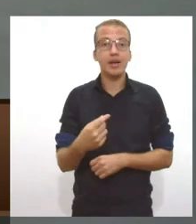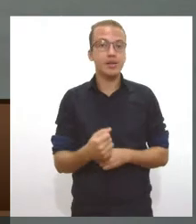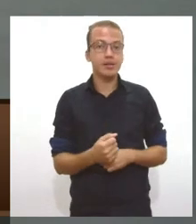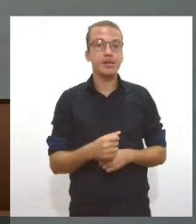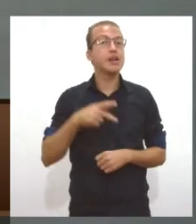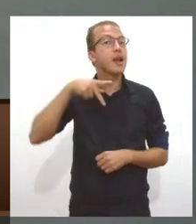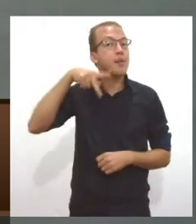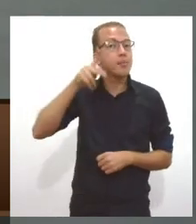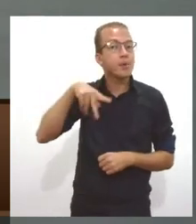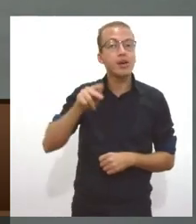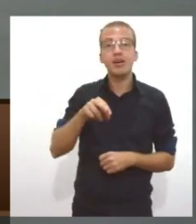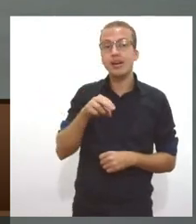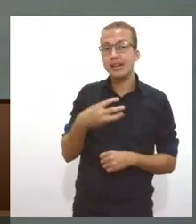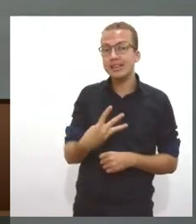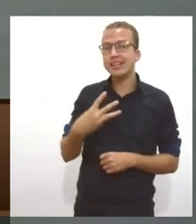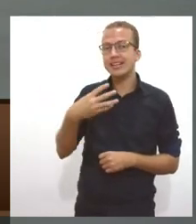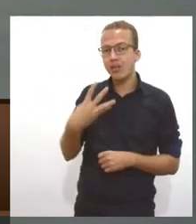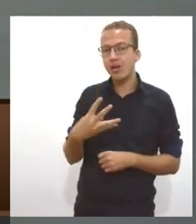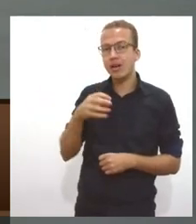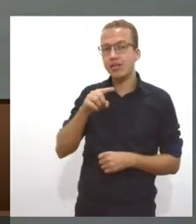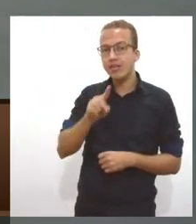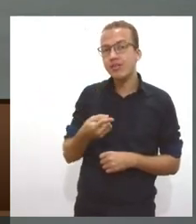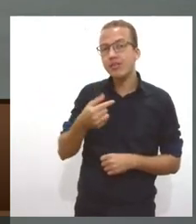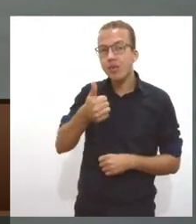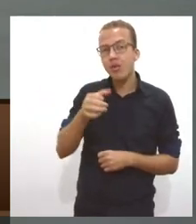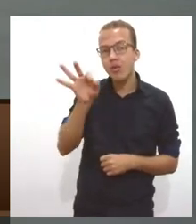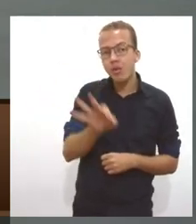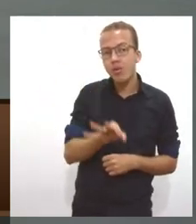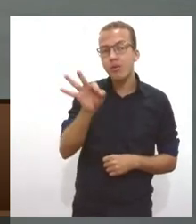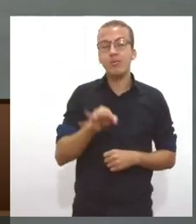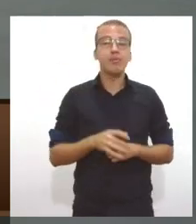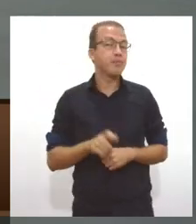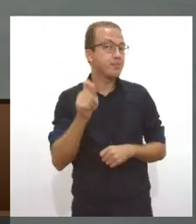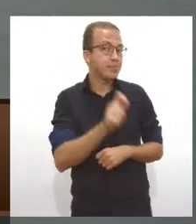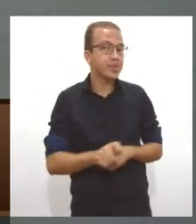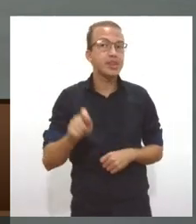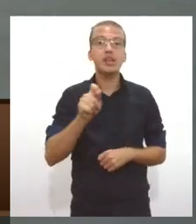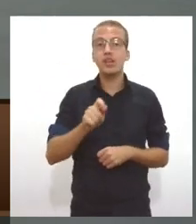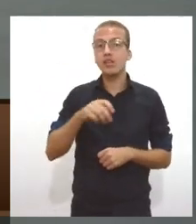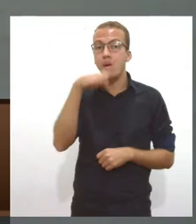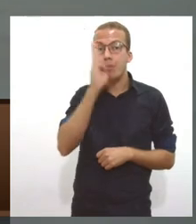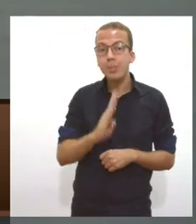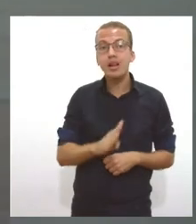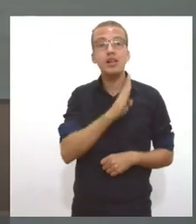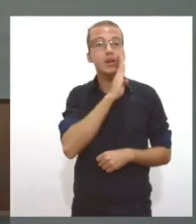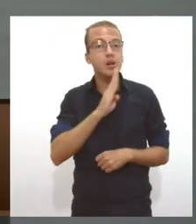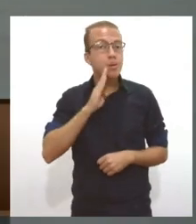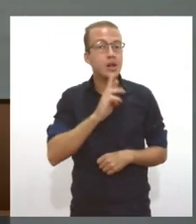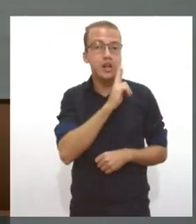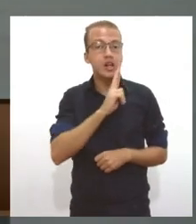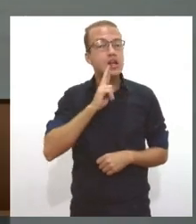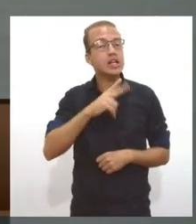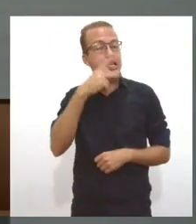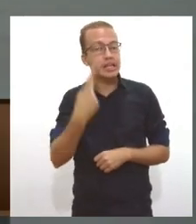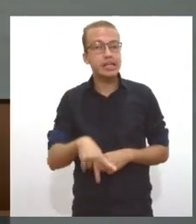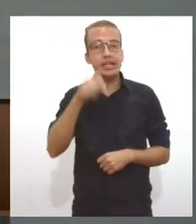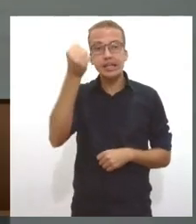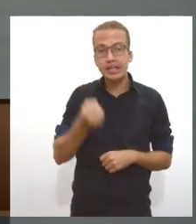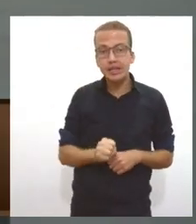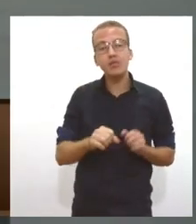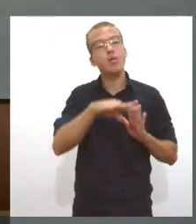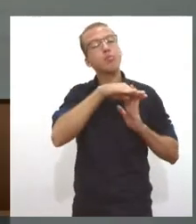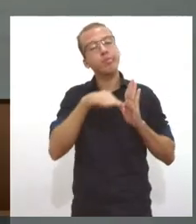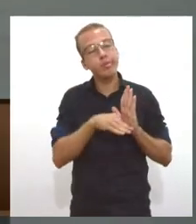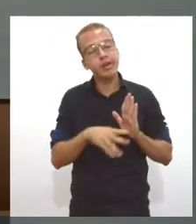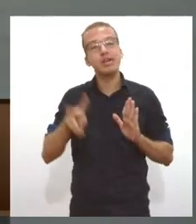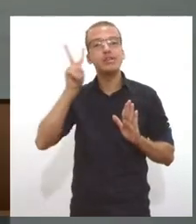,1%. E olha, a Associação Brasileira de Bares e Restaurantes em Sergipe protocolou na última segunda-feira de acesso